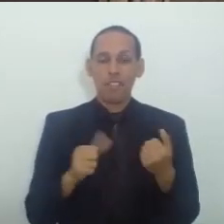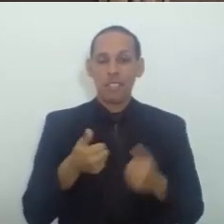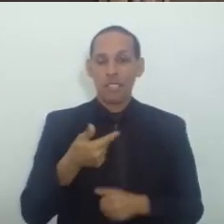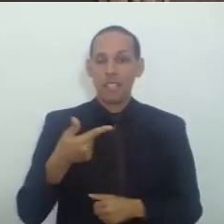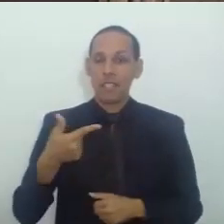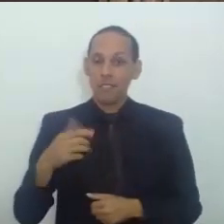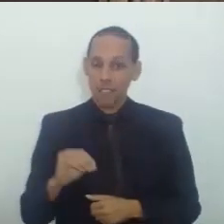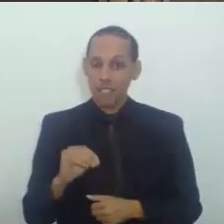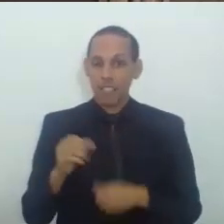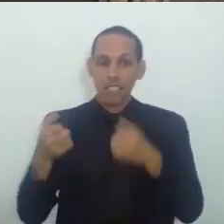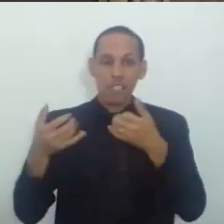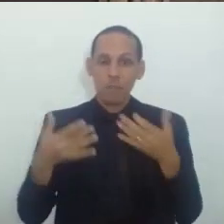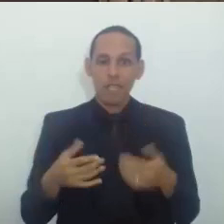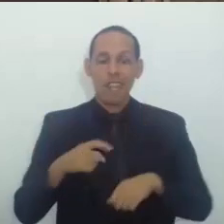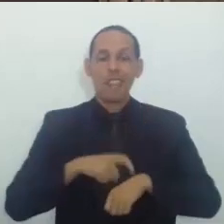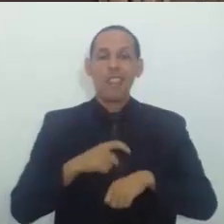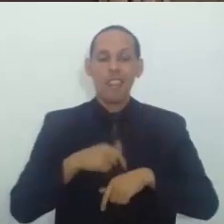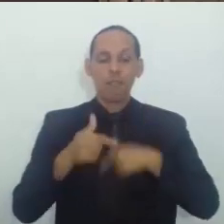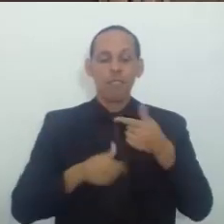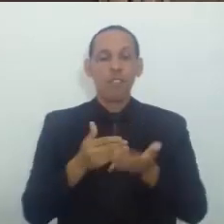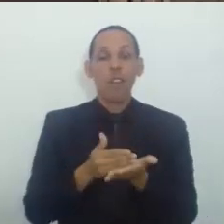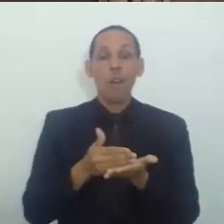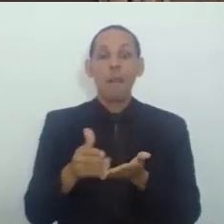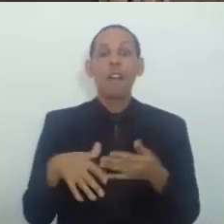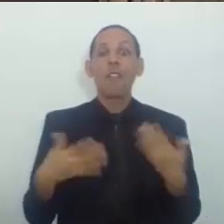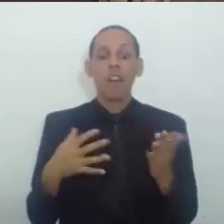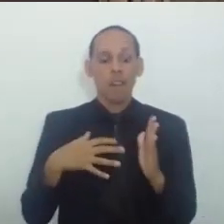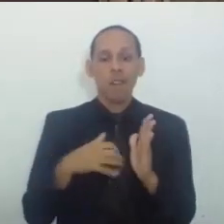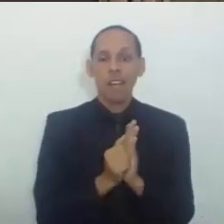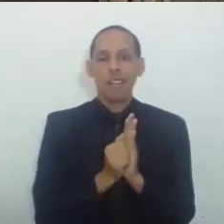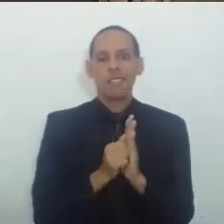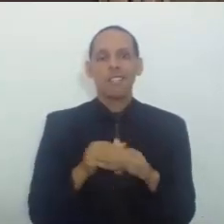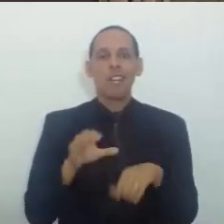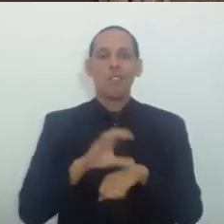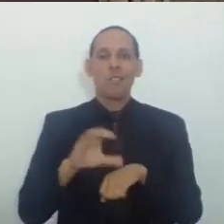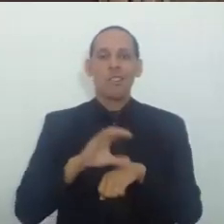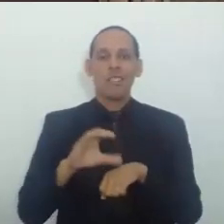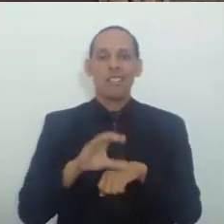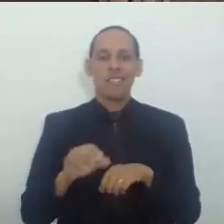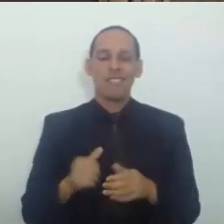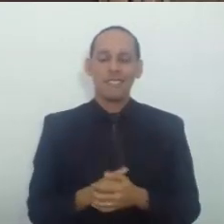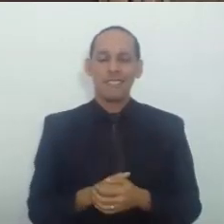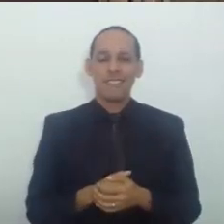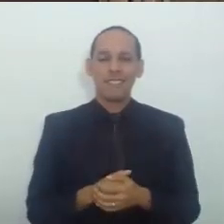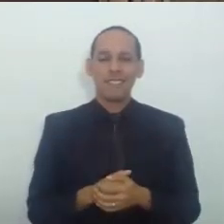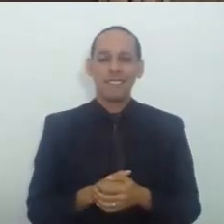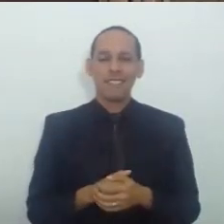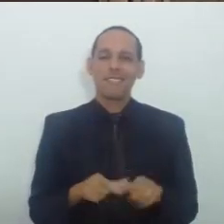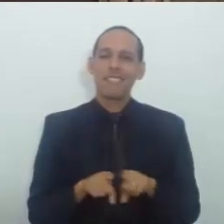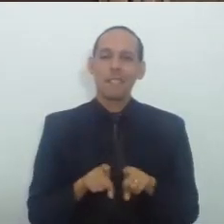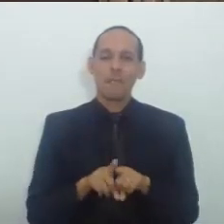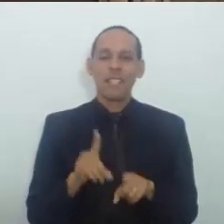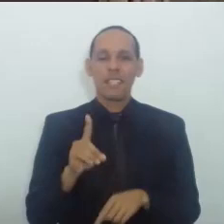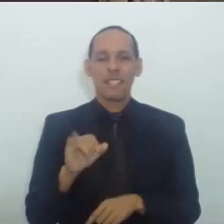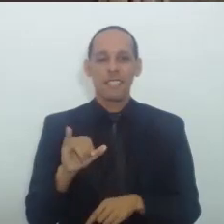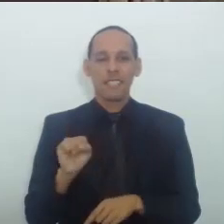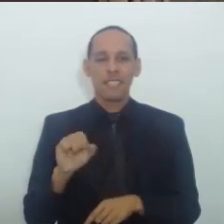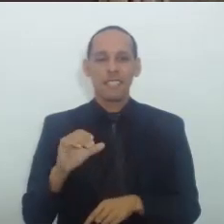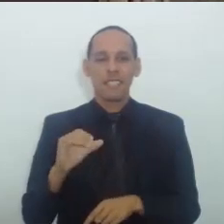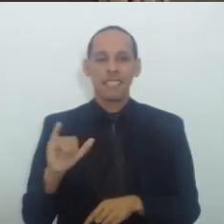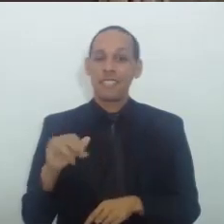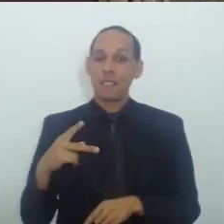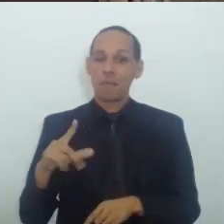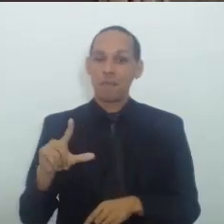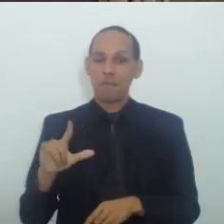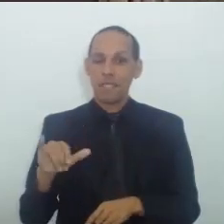o tempo De serviço Começa a contar A partir Da data Da matrícula No curso E a disciplina Também Então No